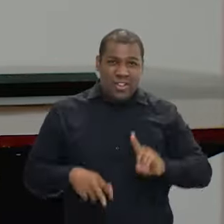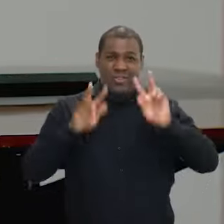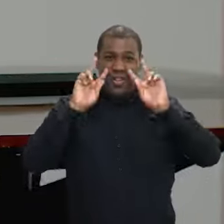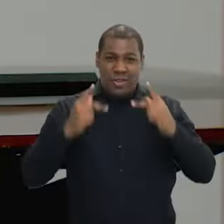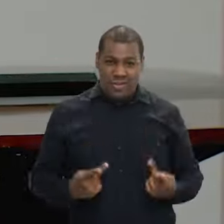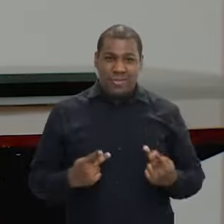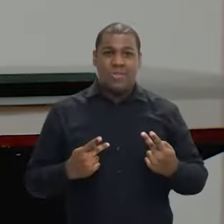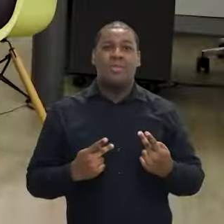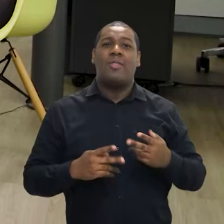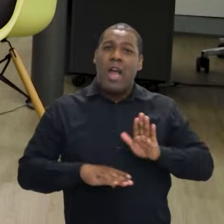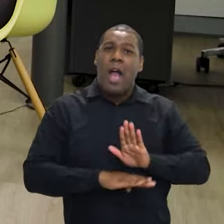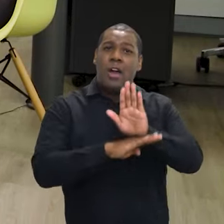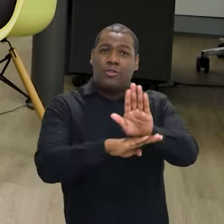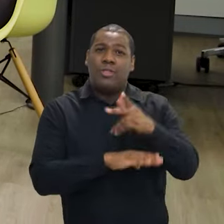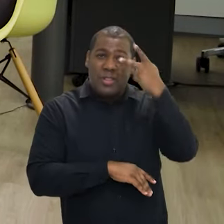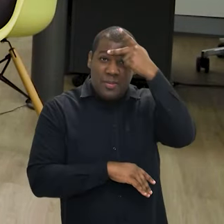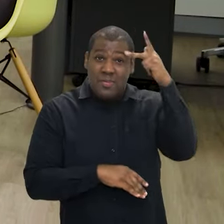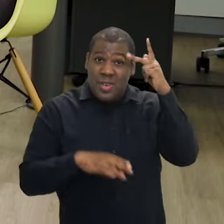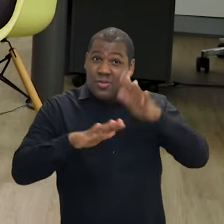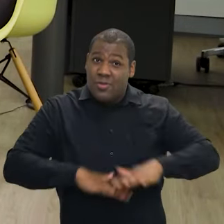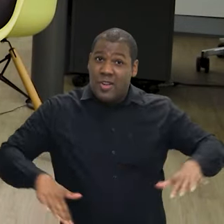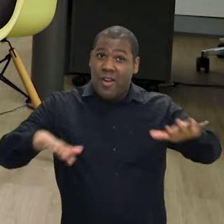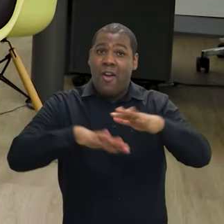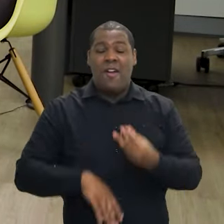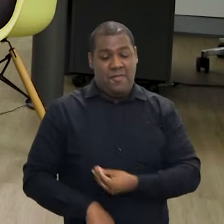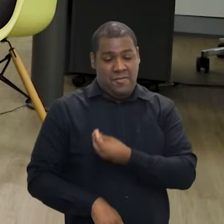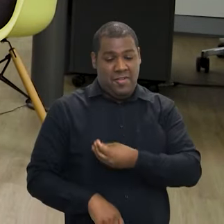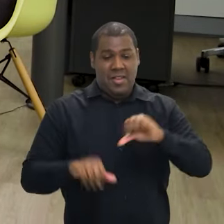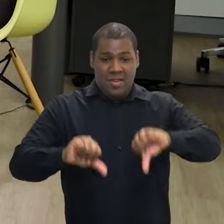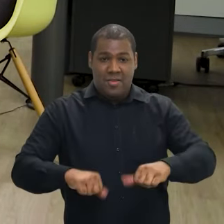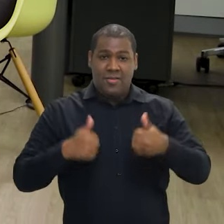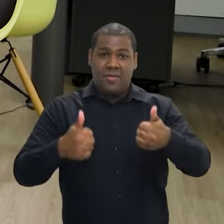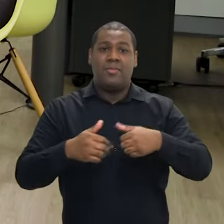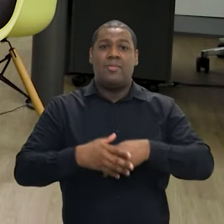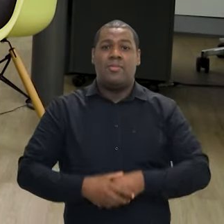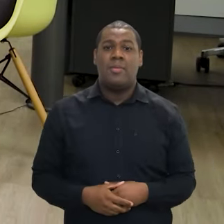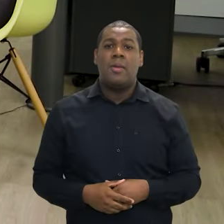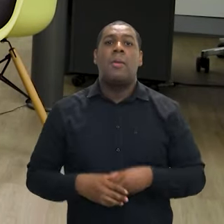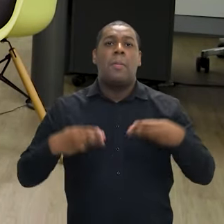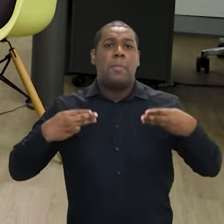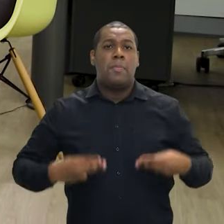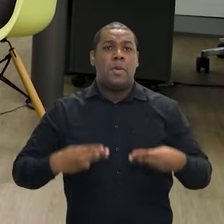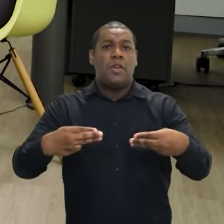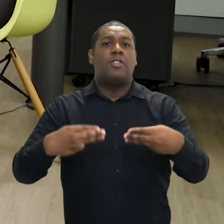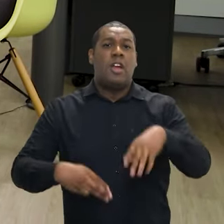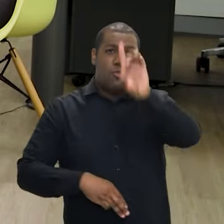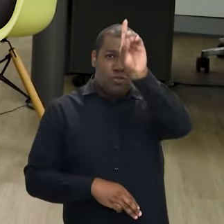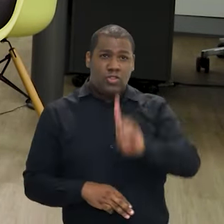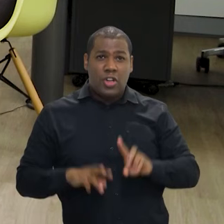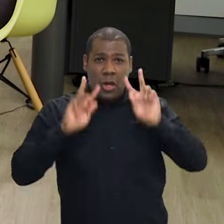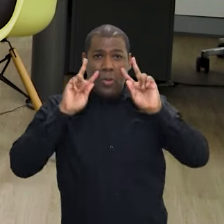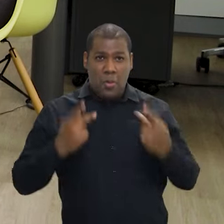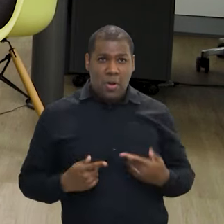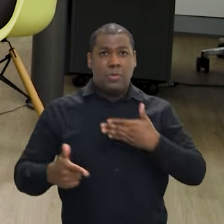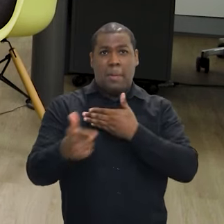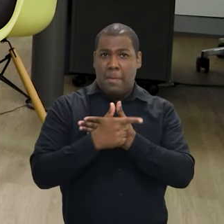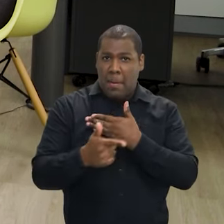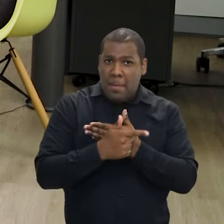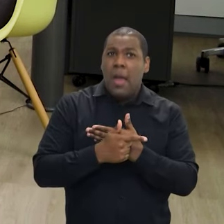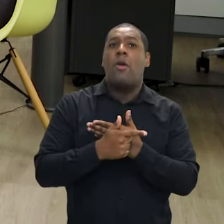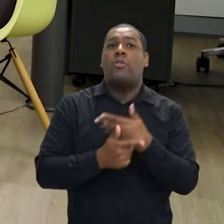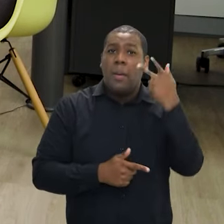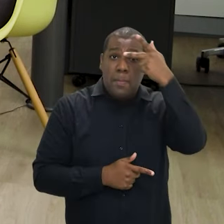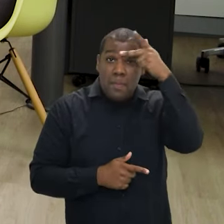humanos na ponta, né? Impactando a vida dos cidadãos. Vocês são um ministério que cuida, que cuida das pessoas.